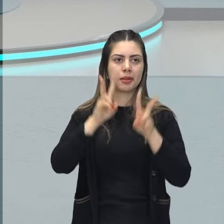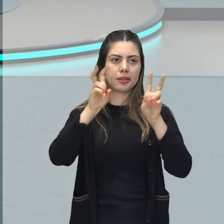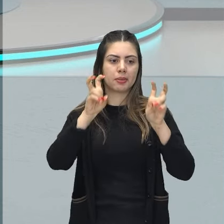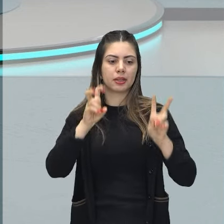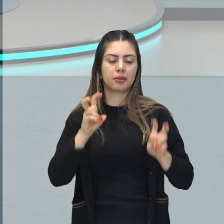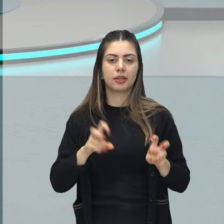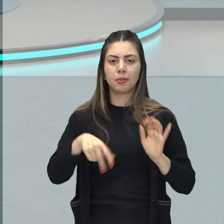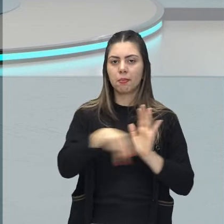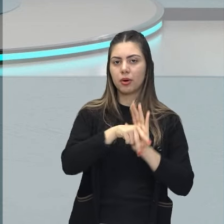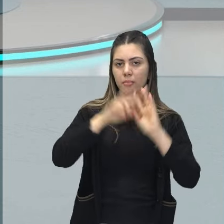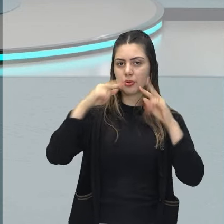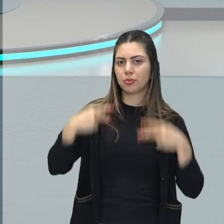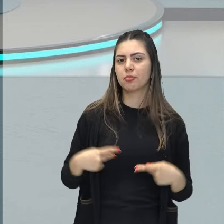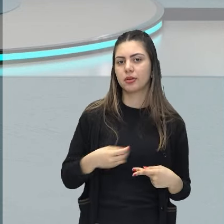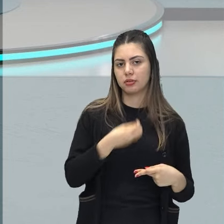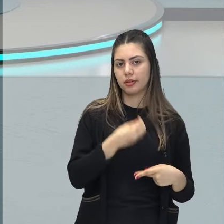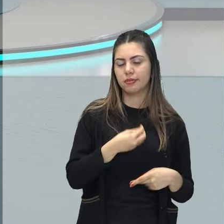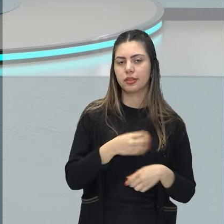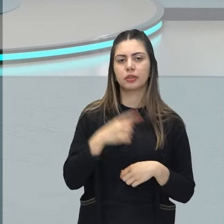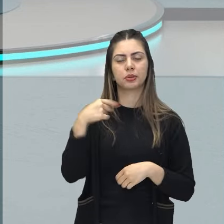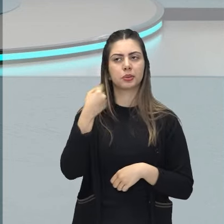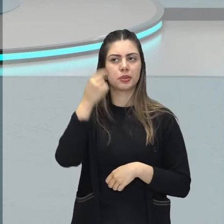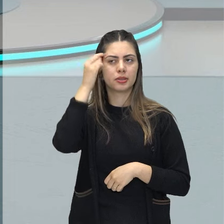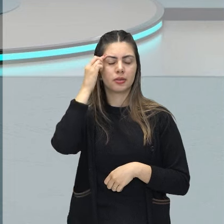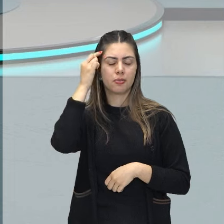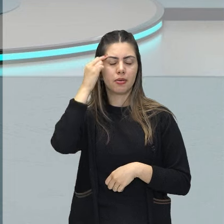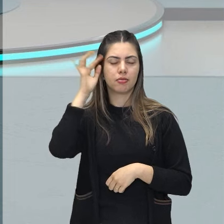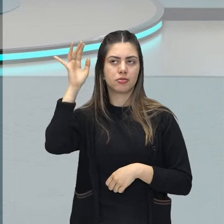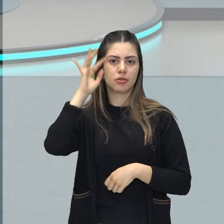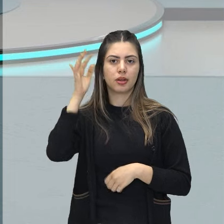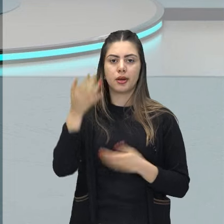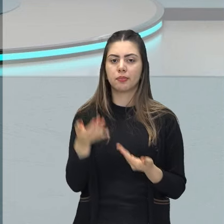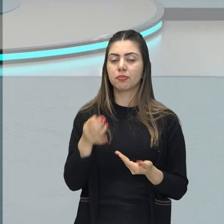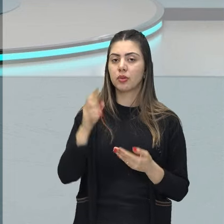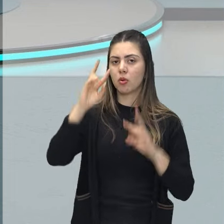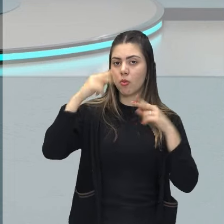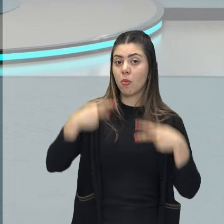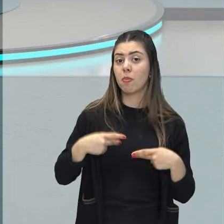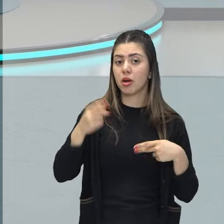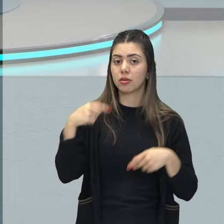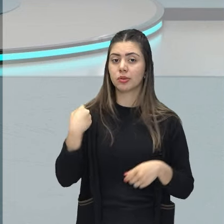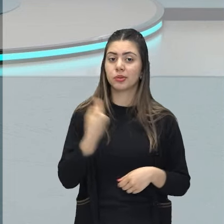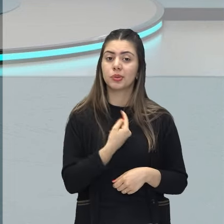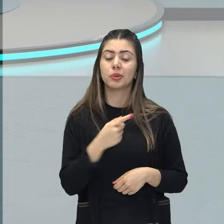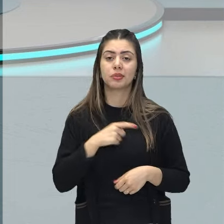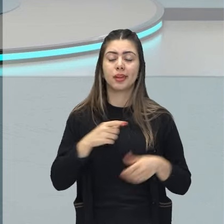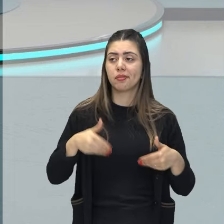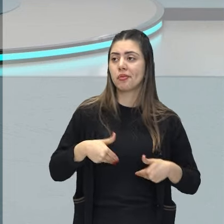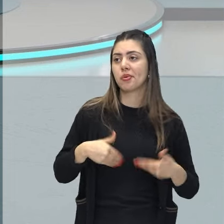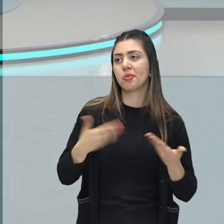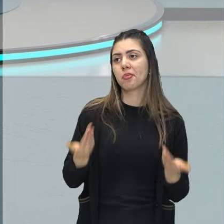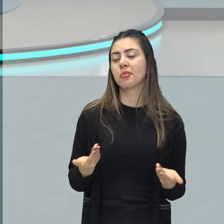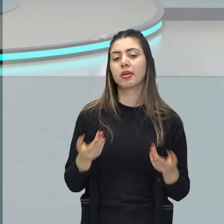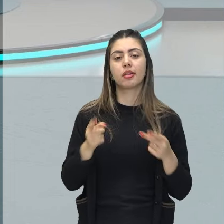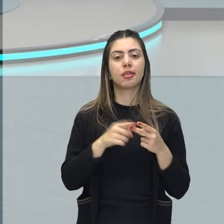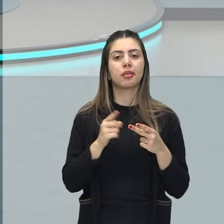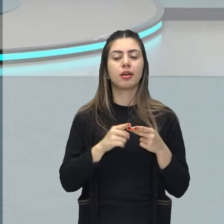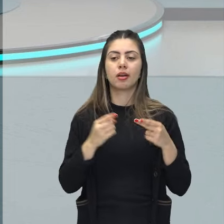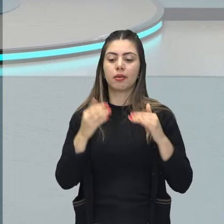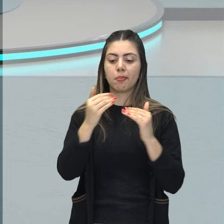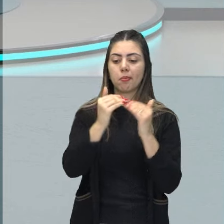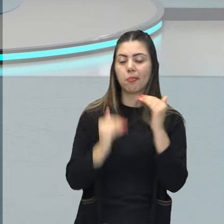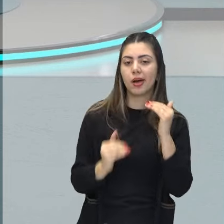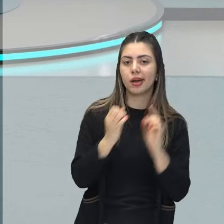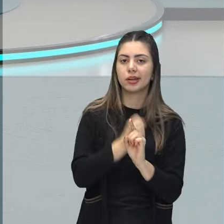vida do ser humano. Então a gente pode pensar na fome, todo ser humano sente fome, a questão da desigualdade,